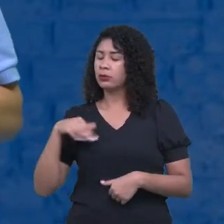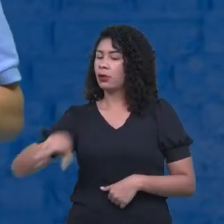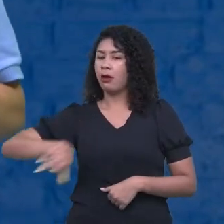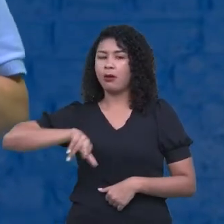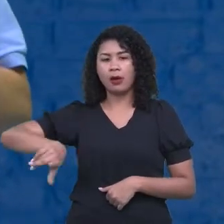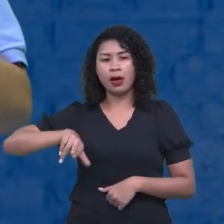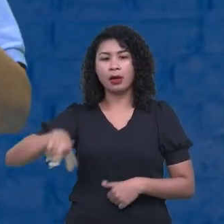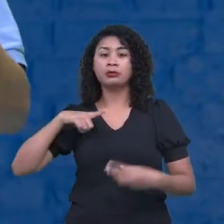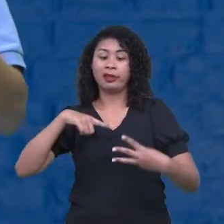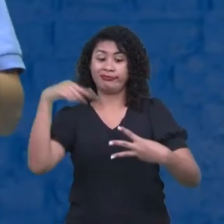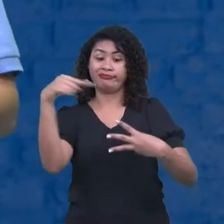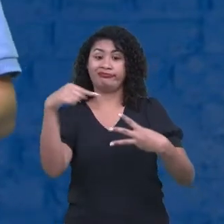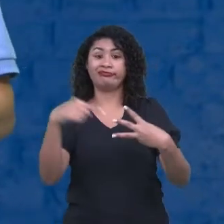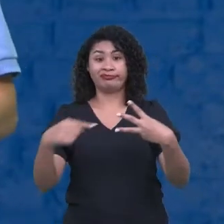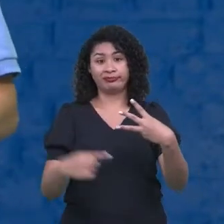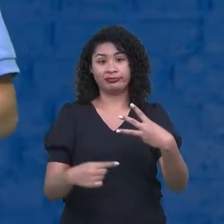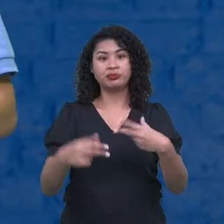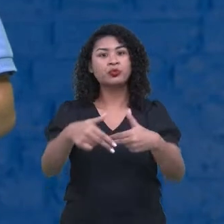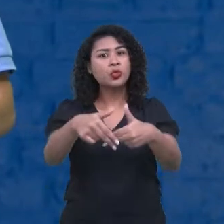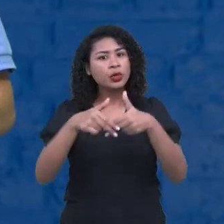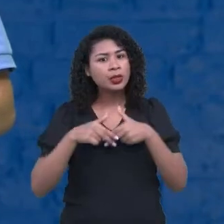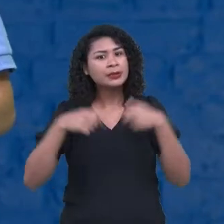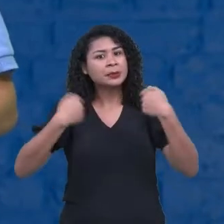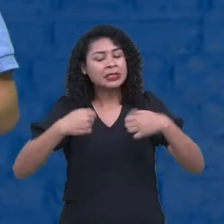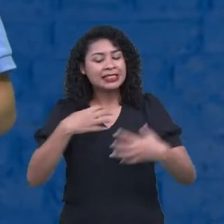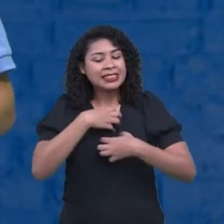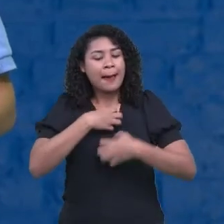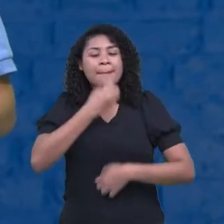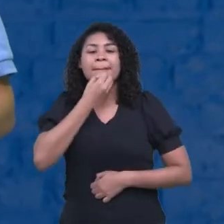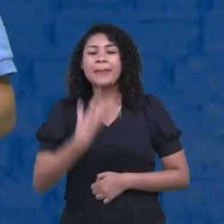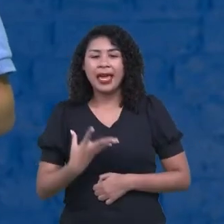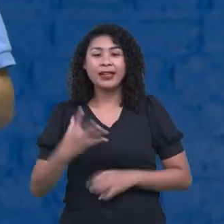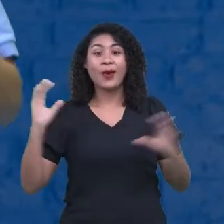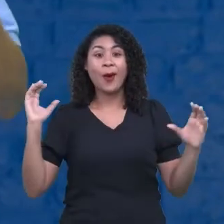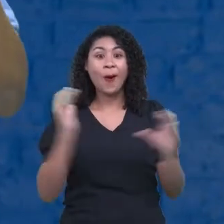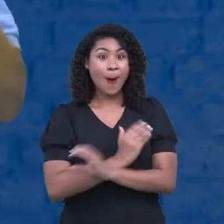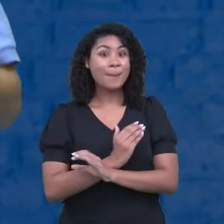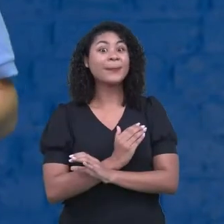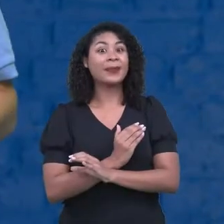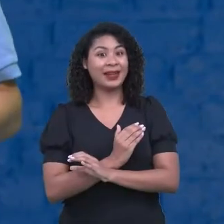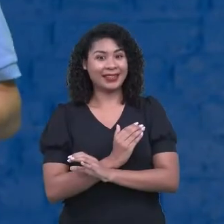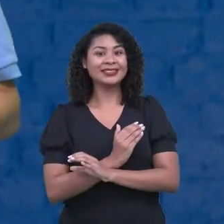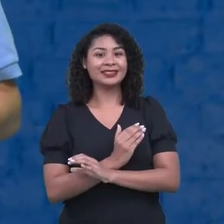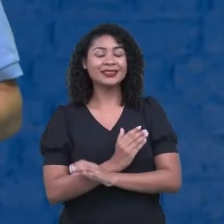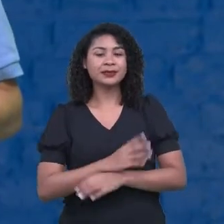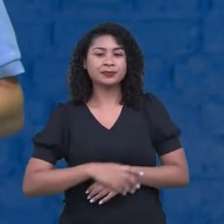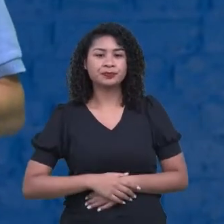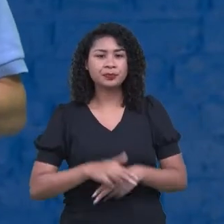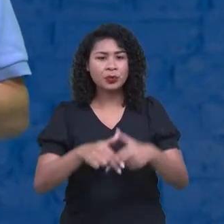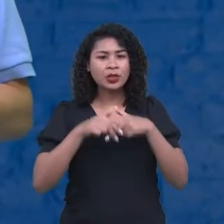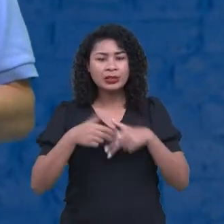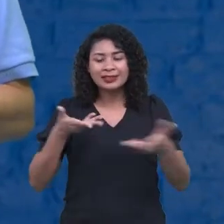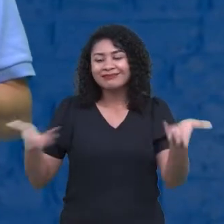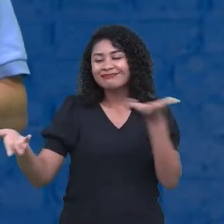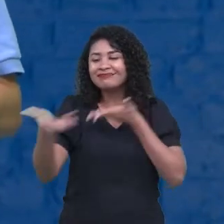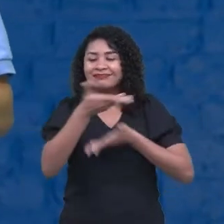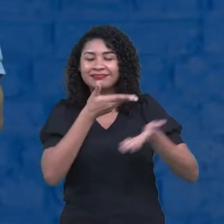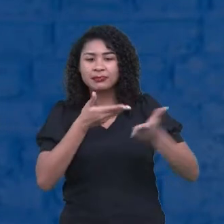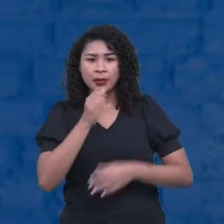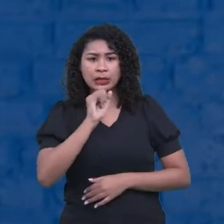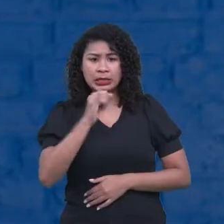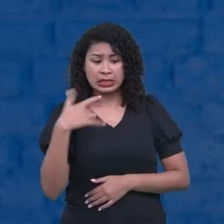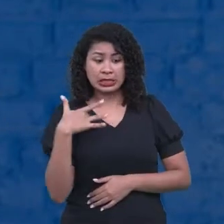tudo. Tudo. Então, você tem que estar em bem-estar. Convivência. O adianta você ter uma saúde física? Se está